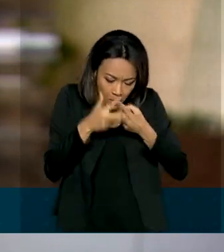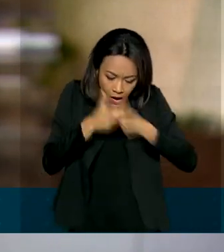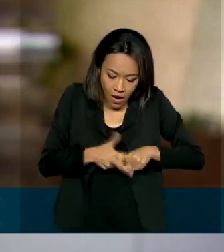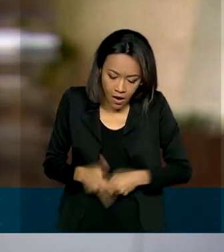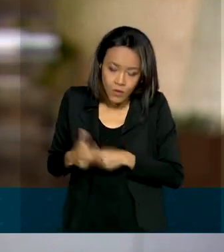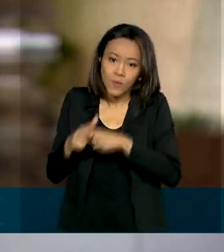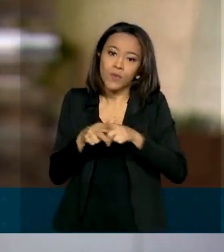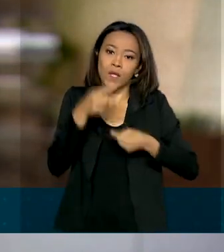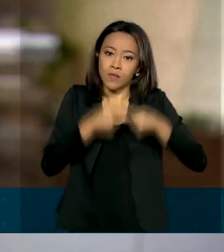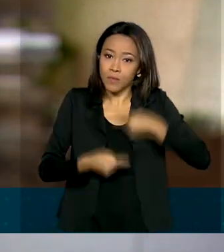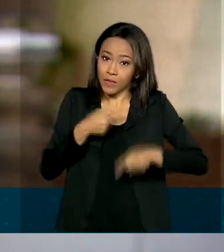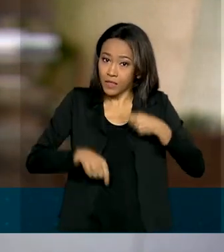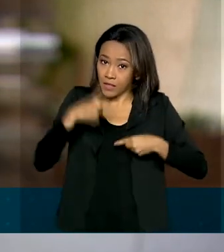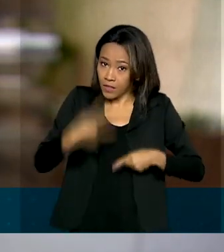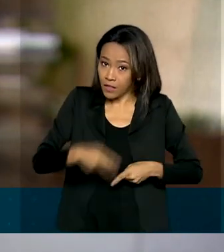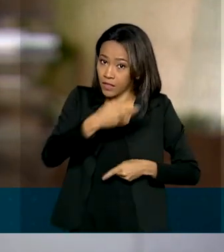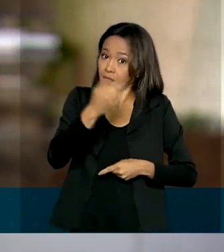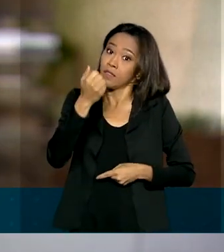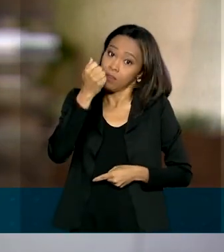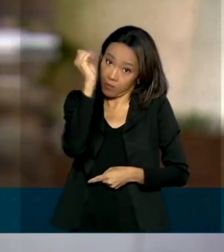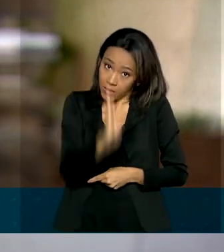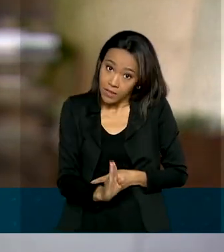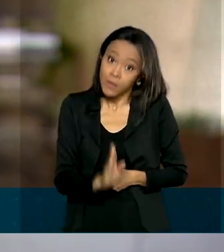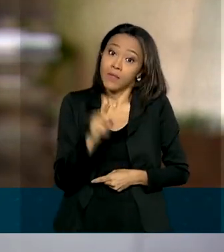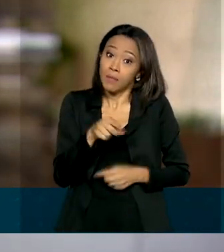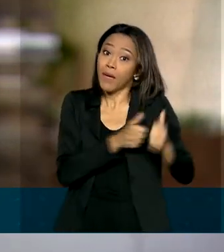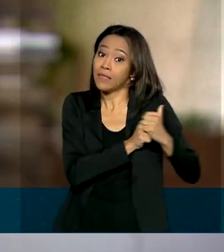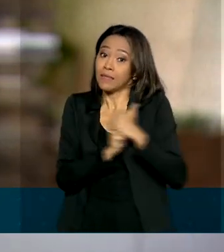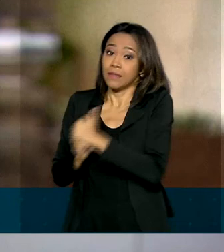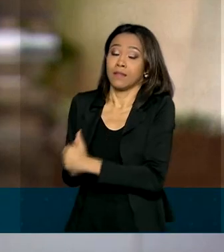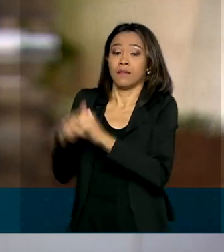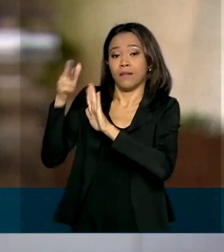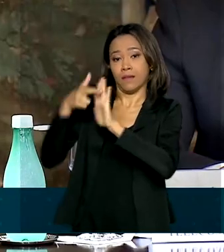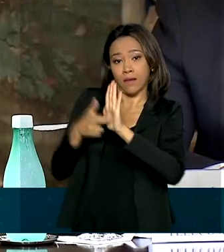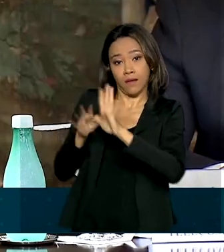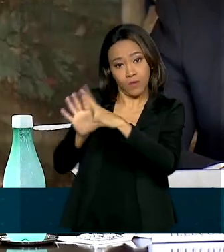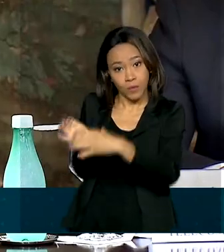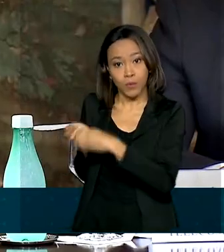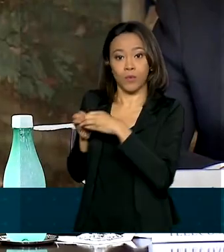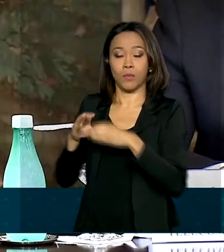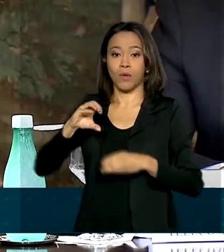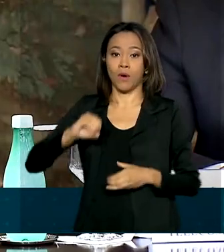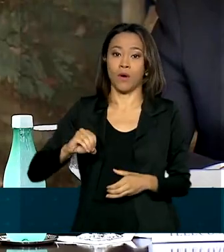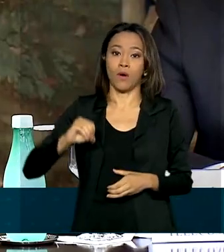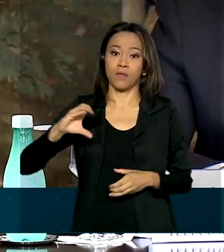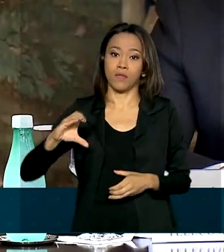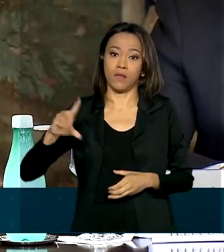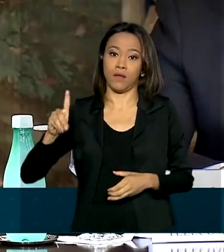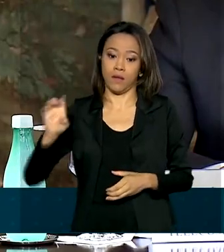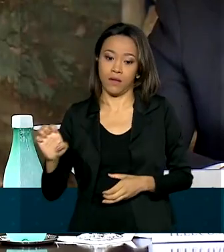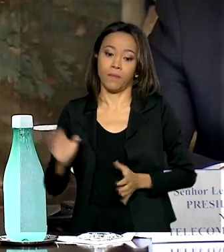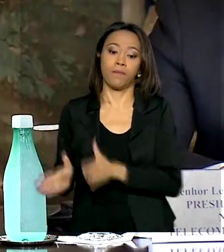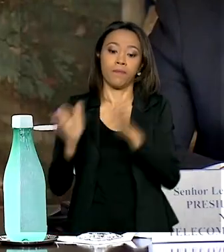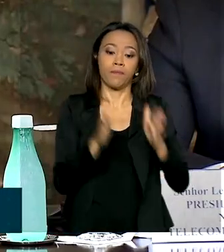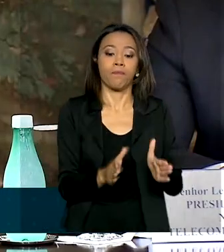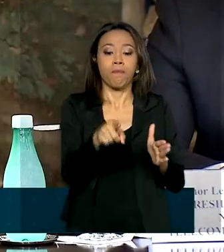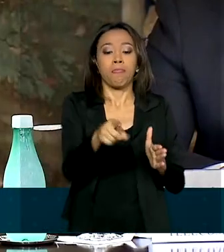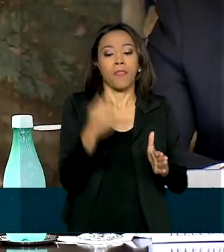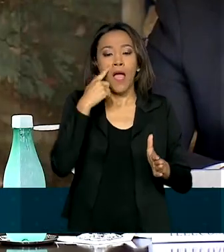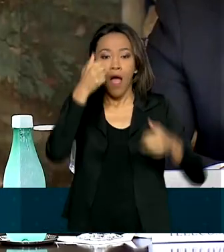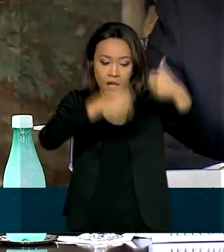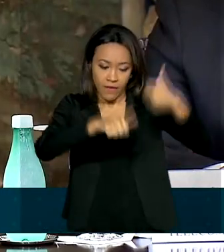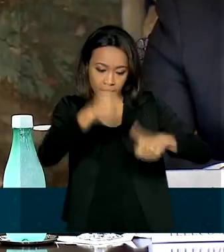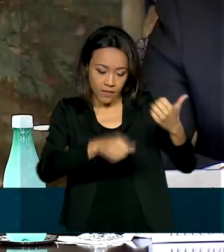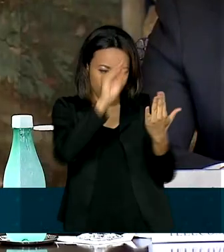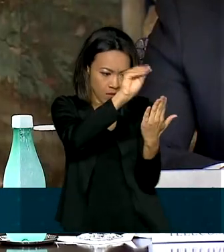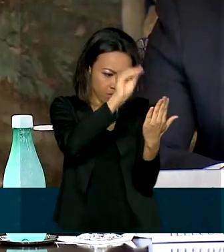nacionais da área e também se alinhar às exigências da organização. A avaliação e as recomendações realizadas pela OCDE